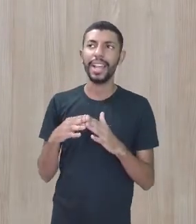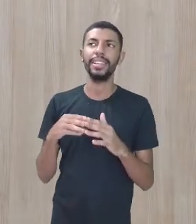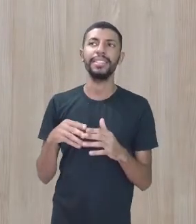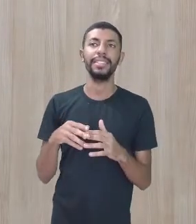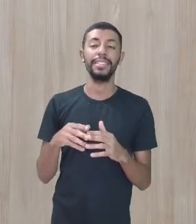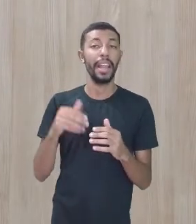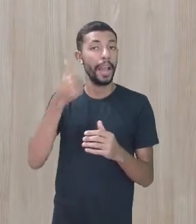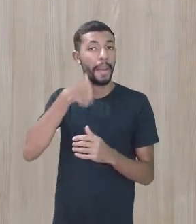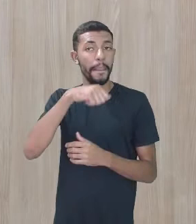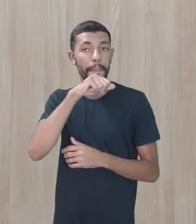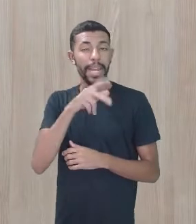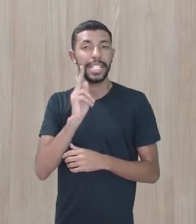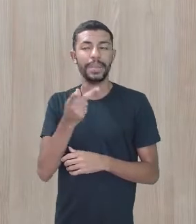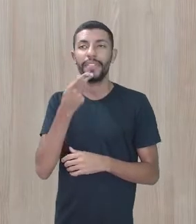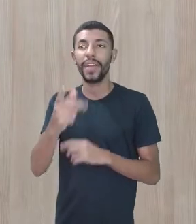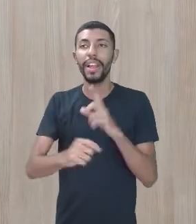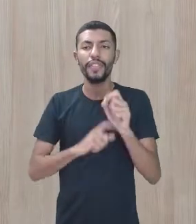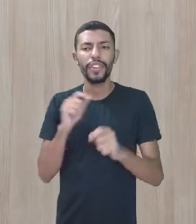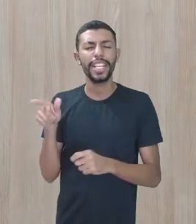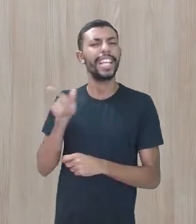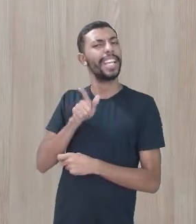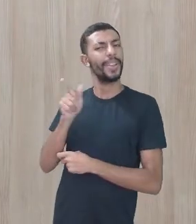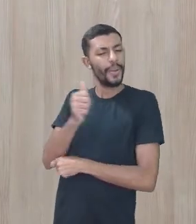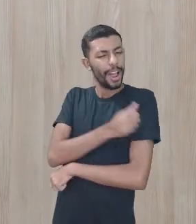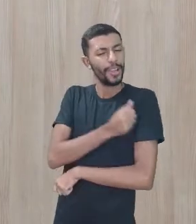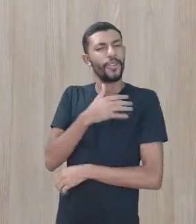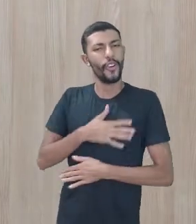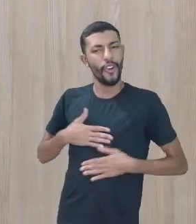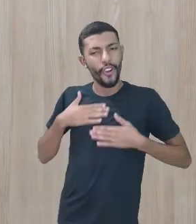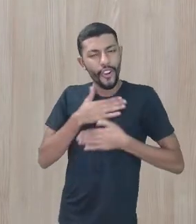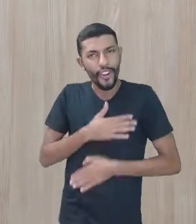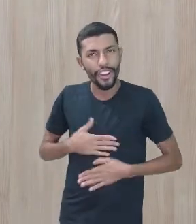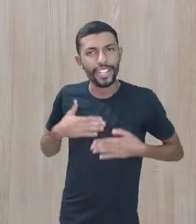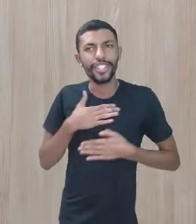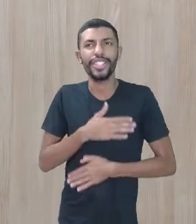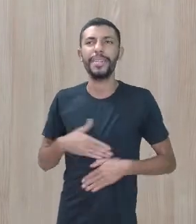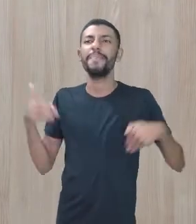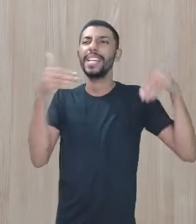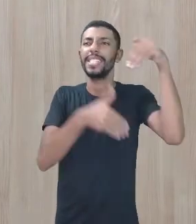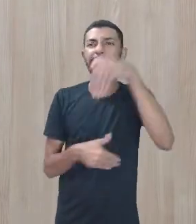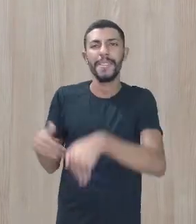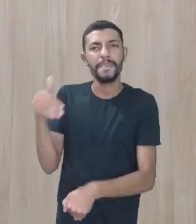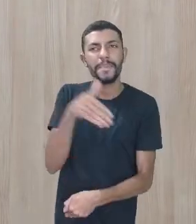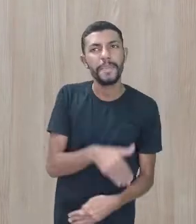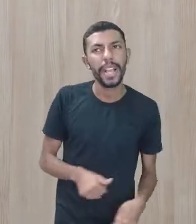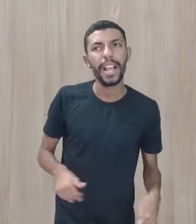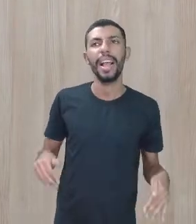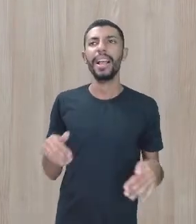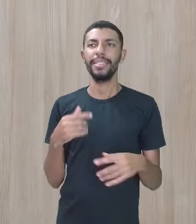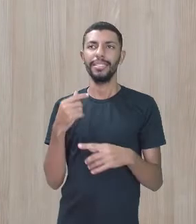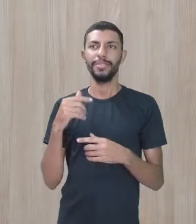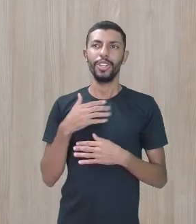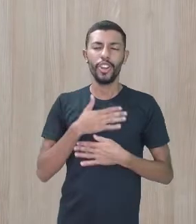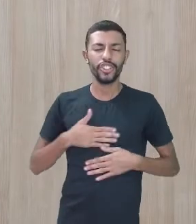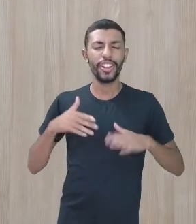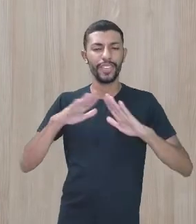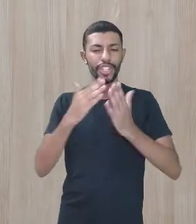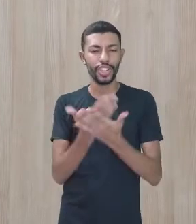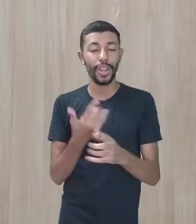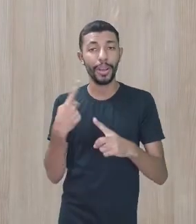gostava muito da escola, gostava muito de participar, porque ele estava o tempo todo fazendo parte